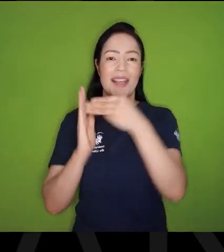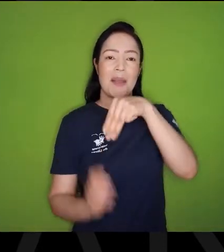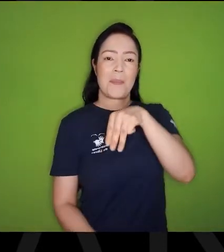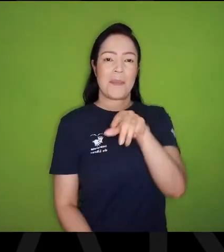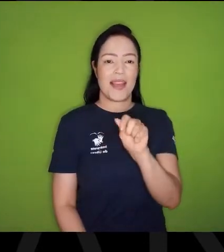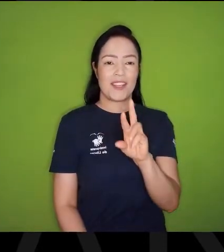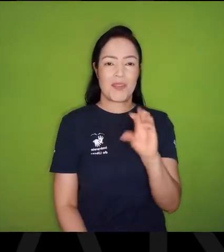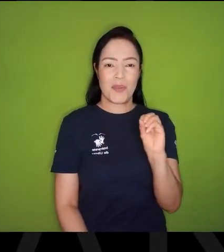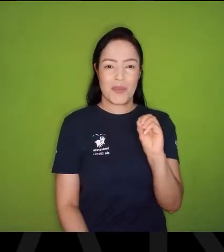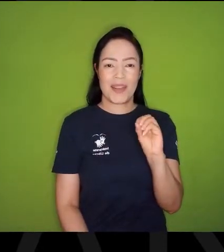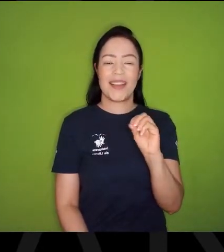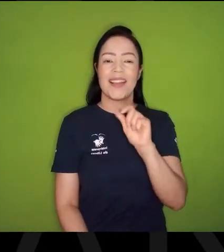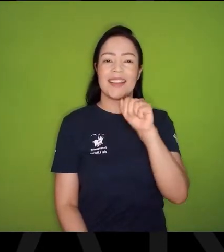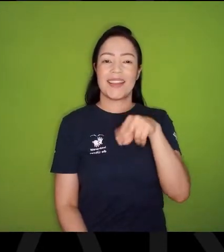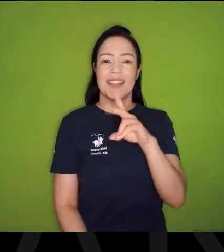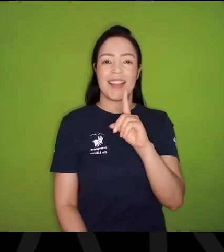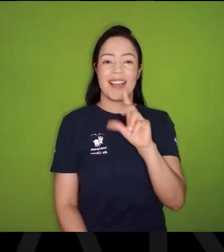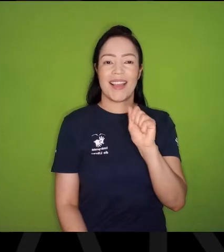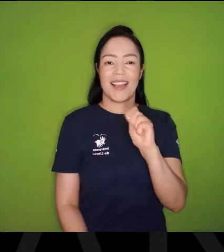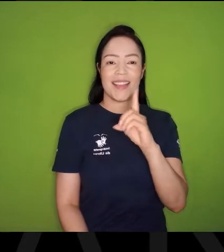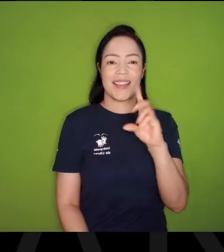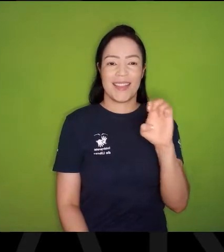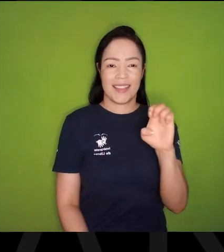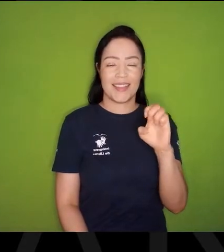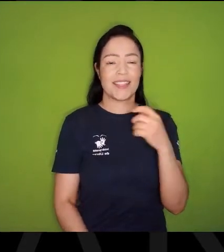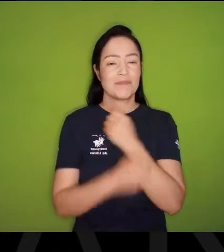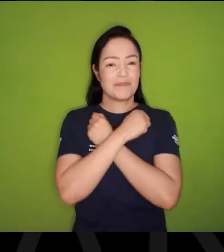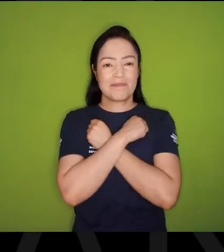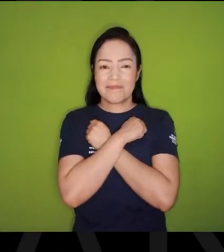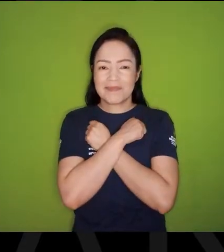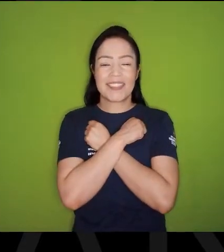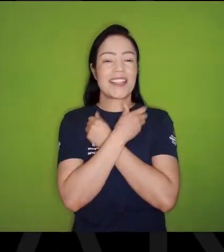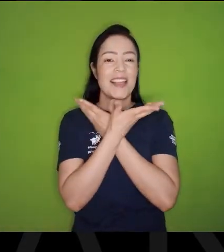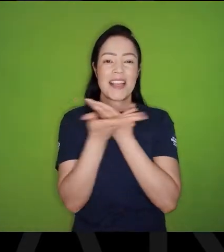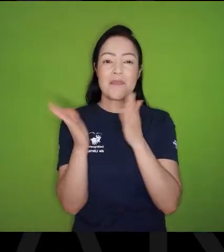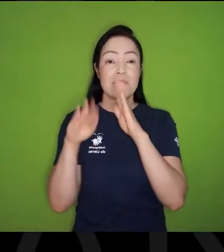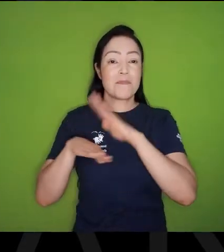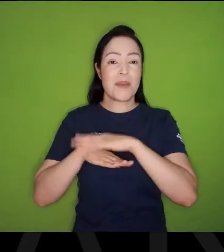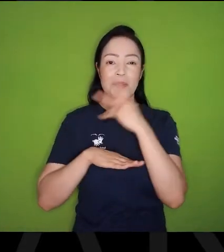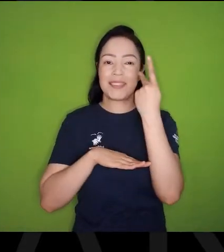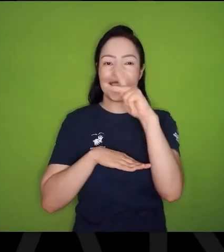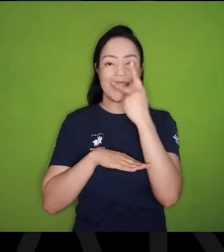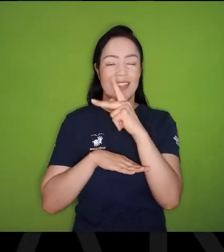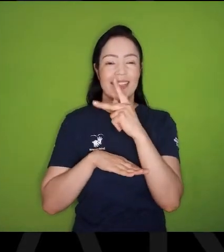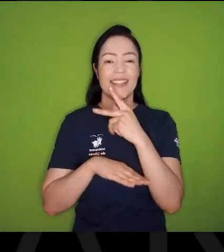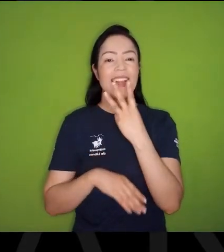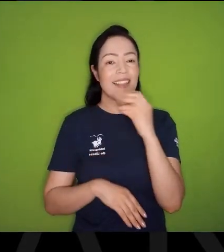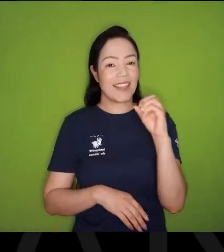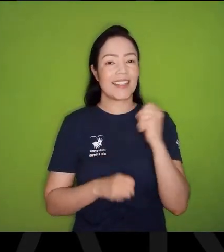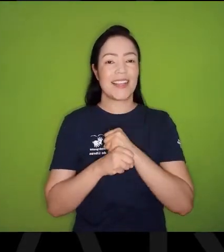Estou sendo de alguma forma abraçado por ele Depois de 30 anos, 30 anos de São Paulo.